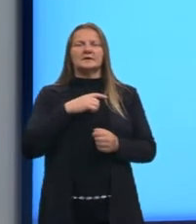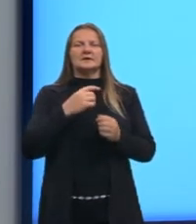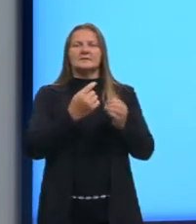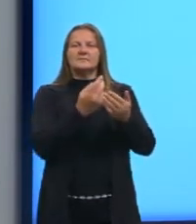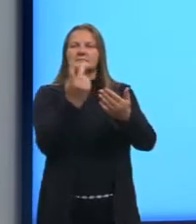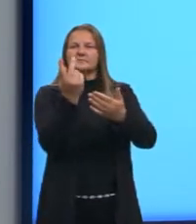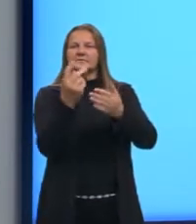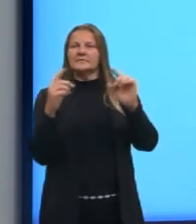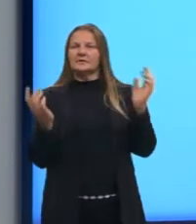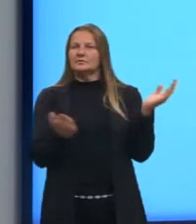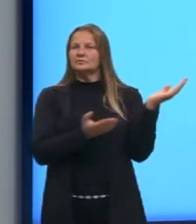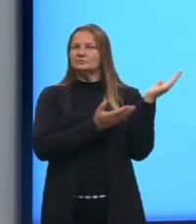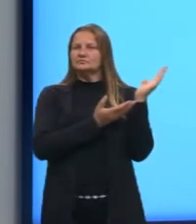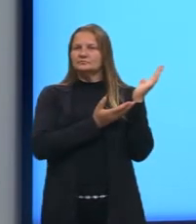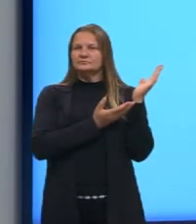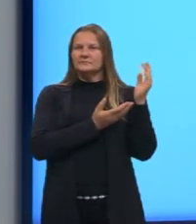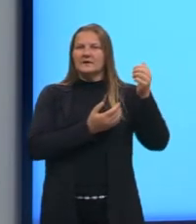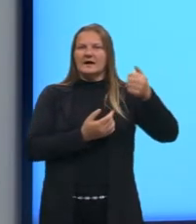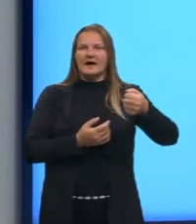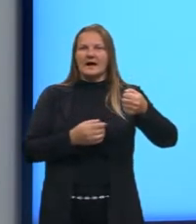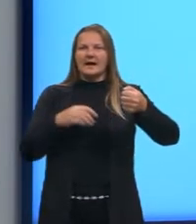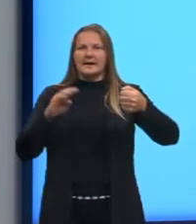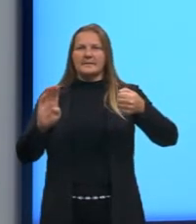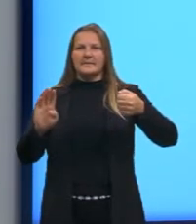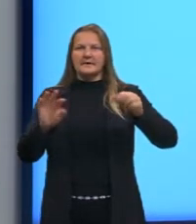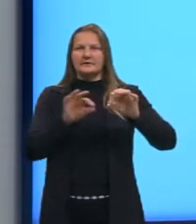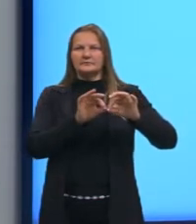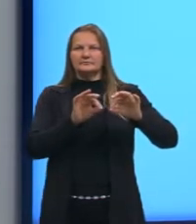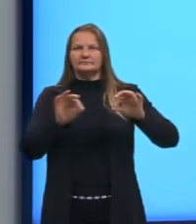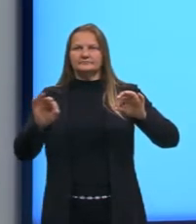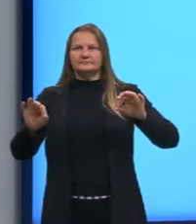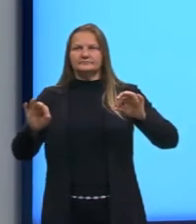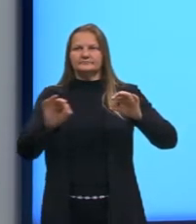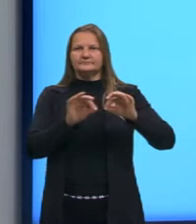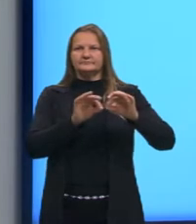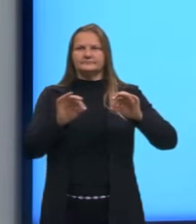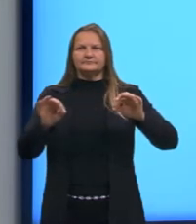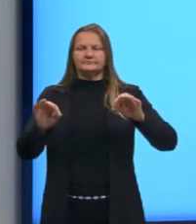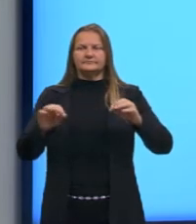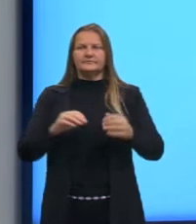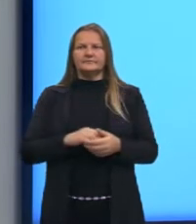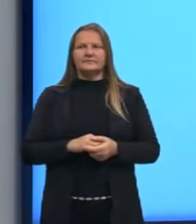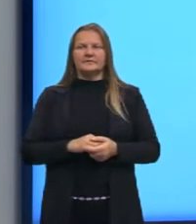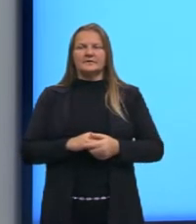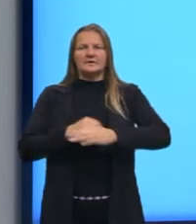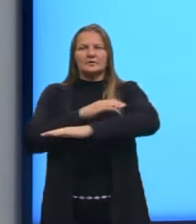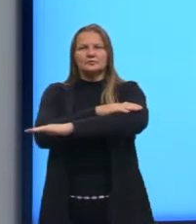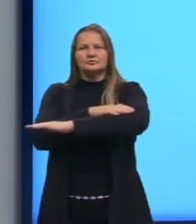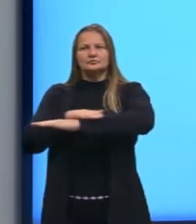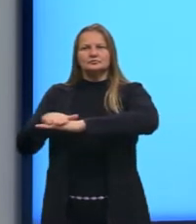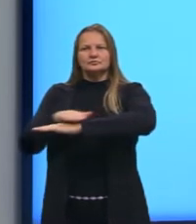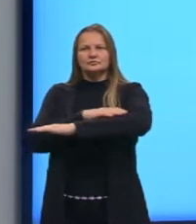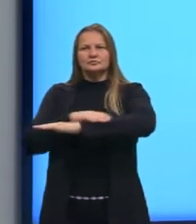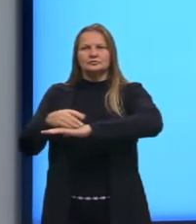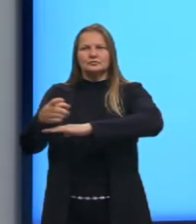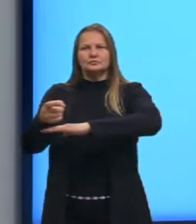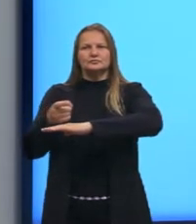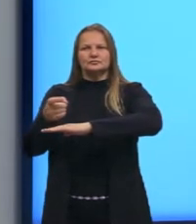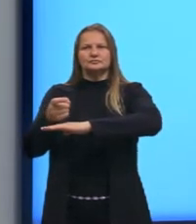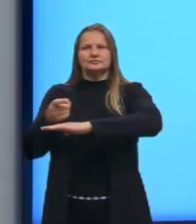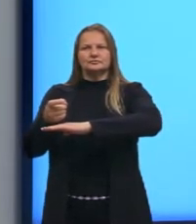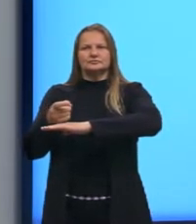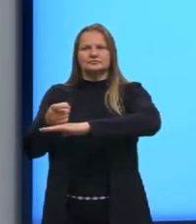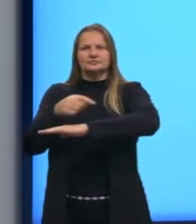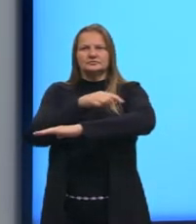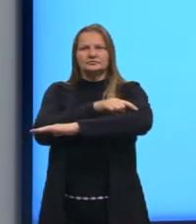os pontos A e B e nós temos ali a coordenada deles, né, do eixo X. Então, o ponto A, ele